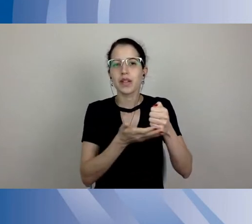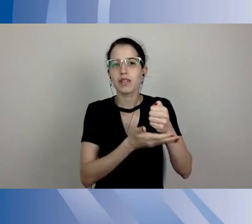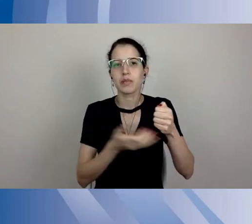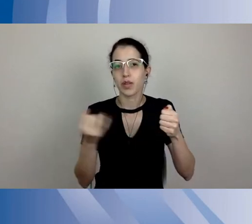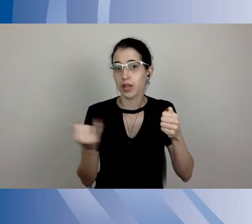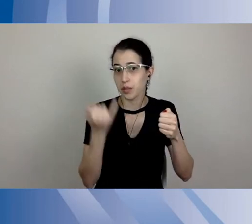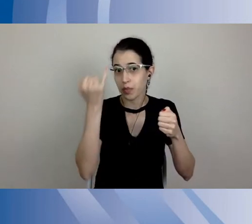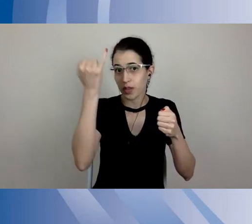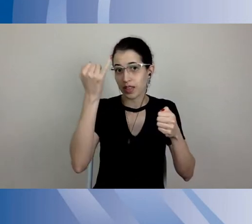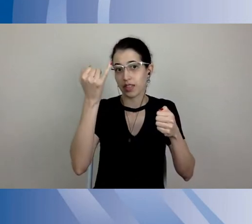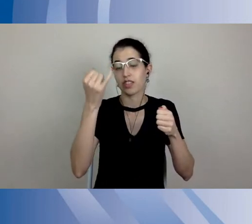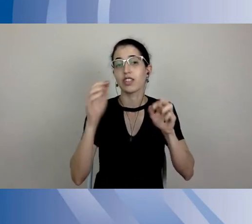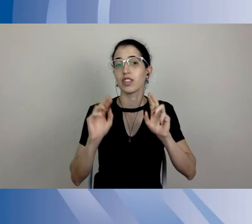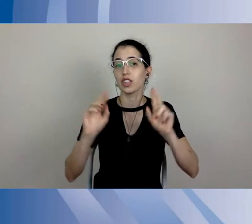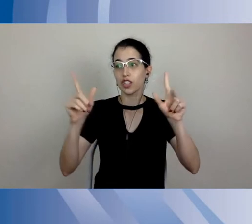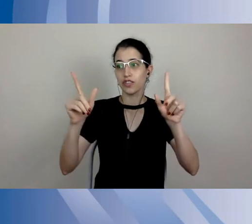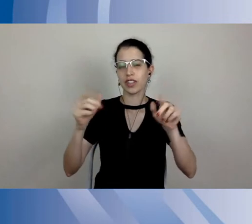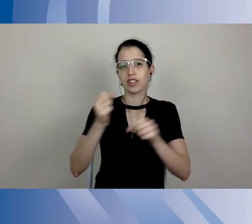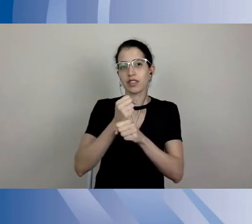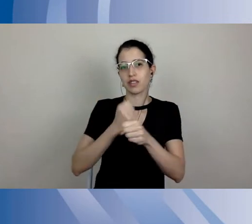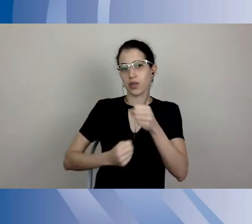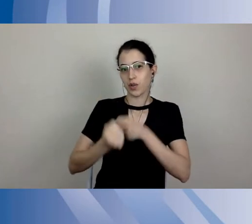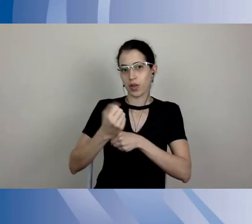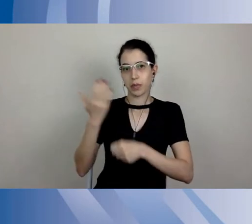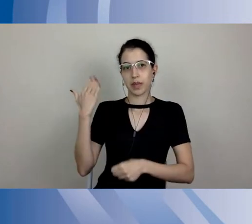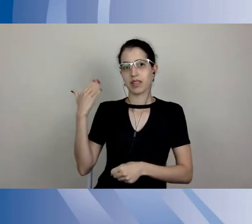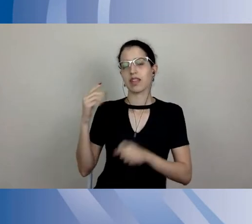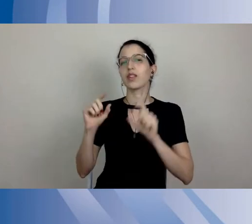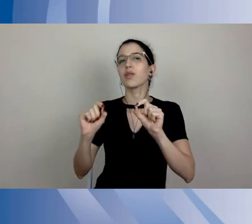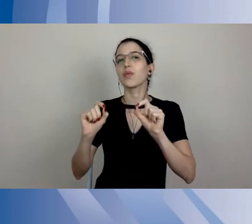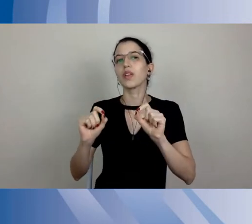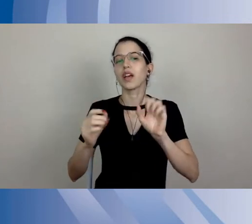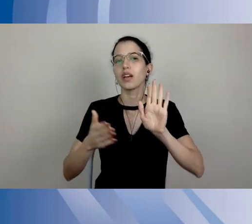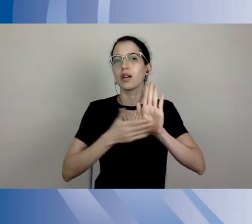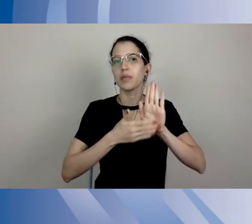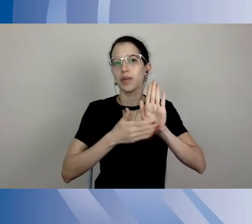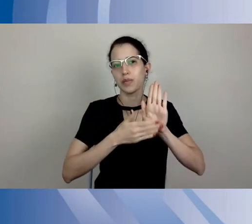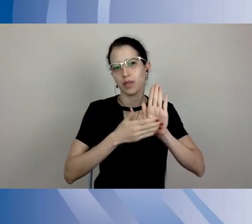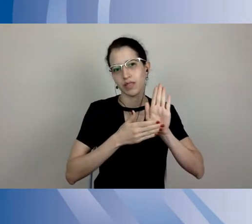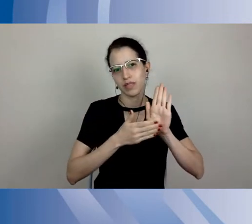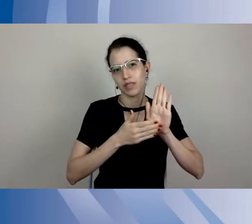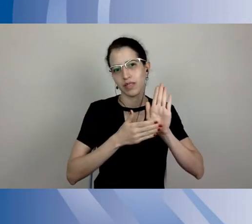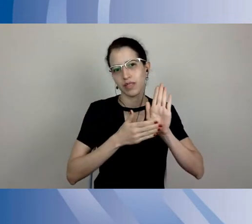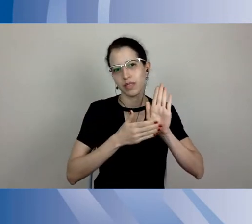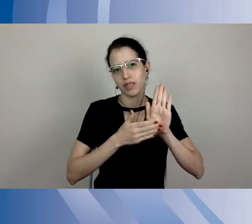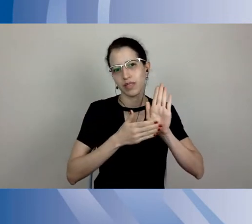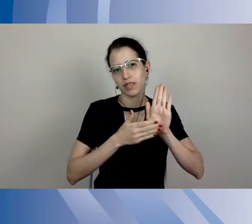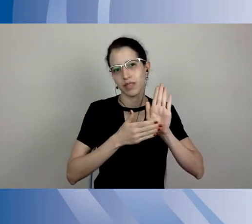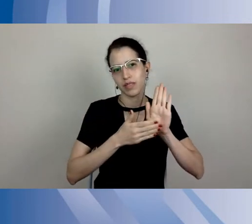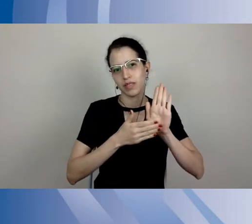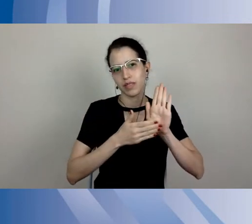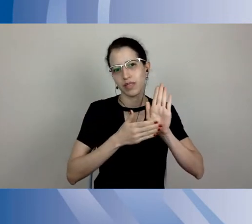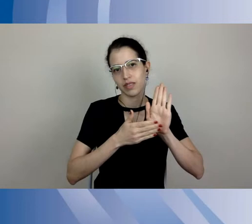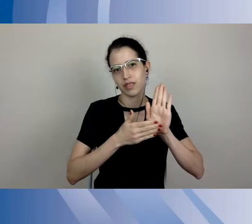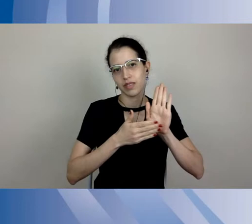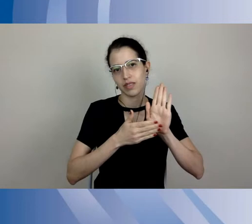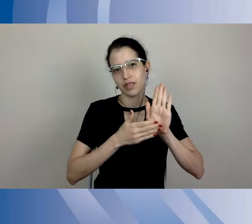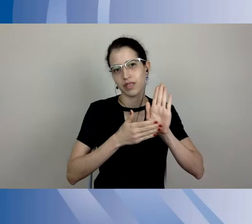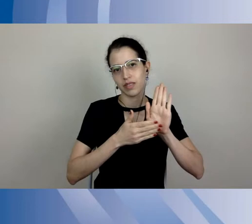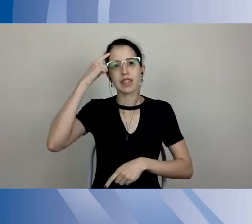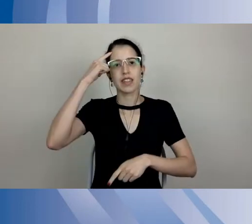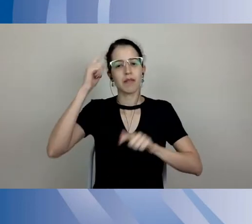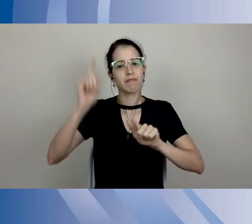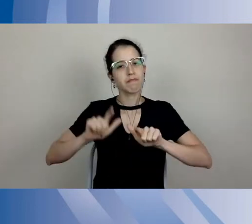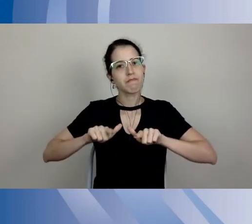nós fizemos até ano passado é essa propositividade, esse aspecto proativo de pensá